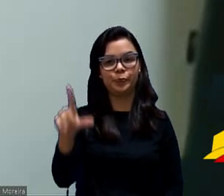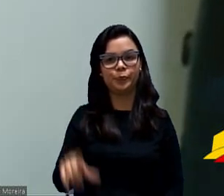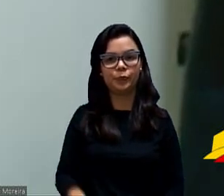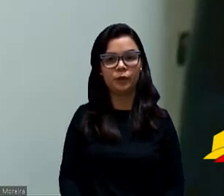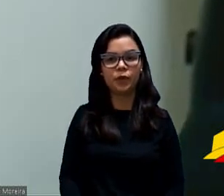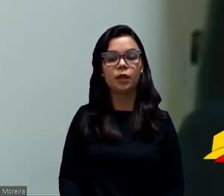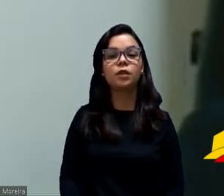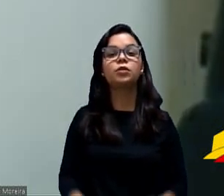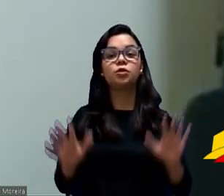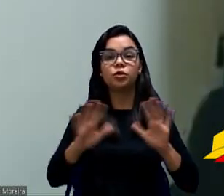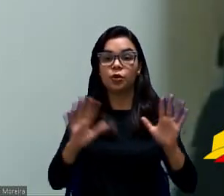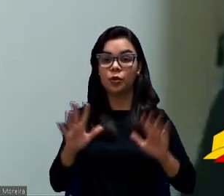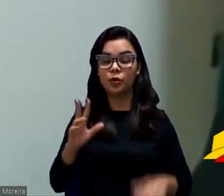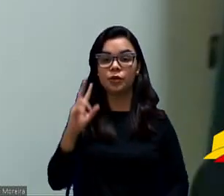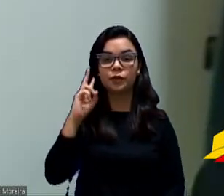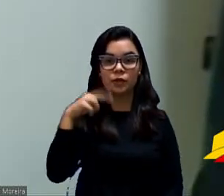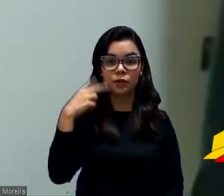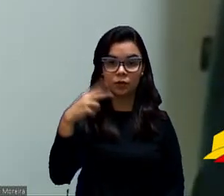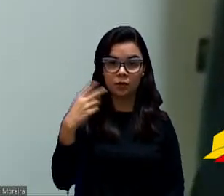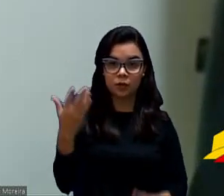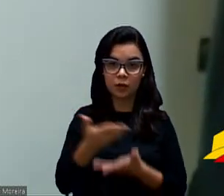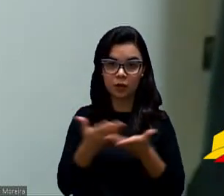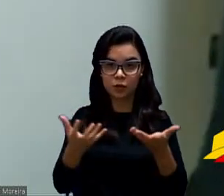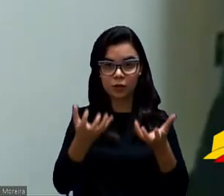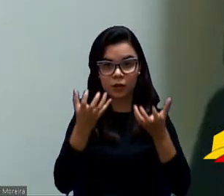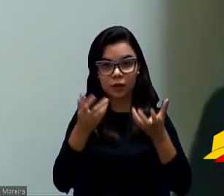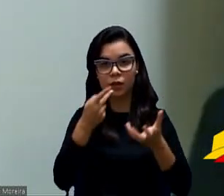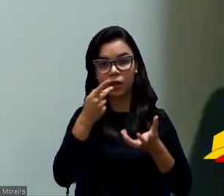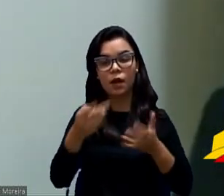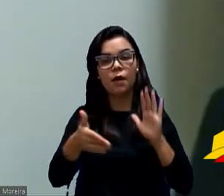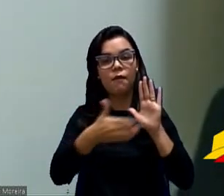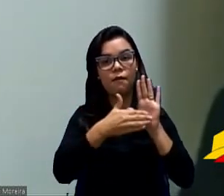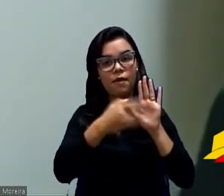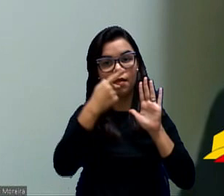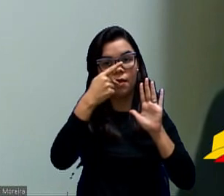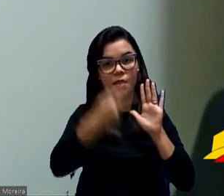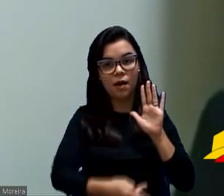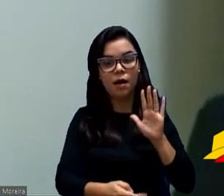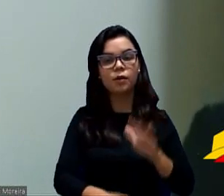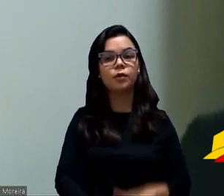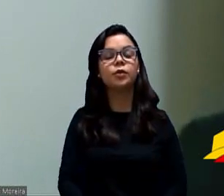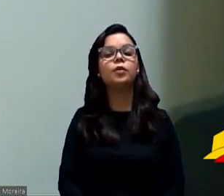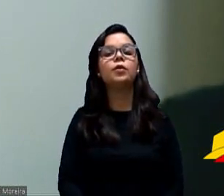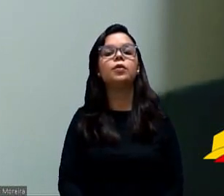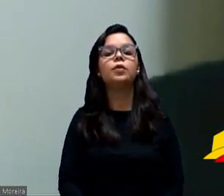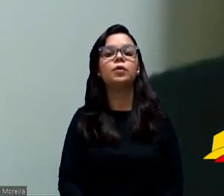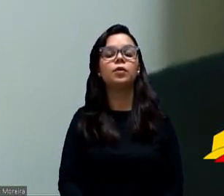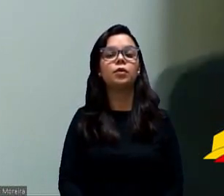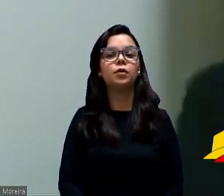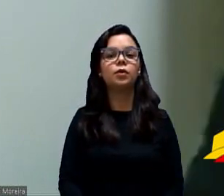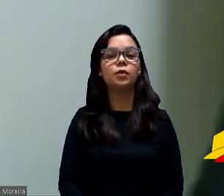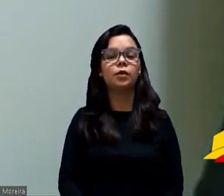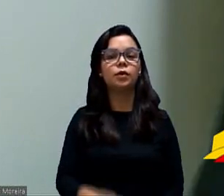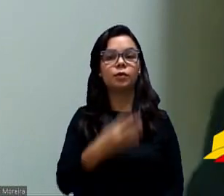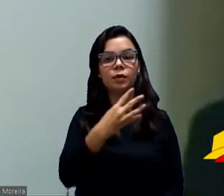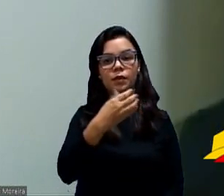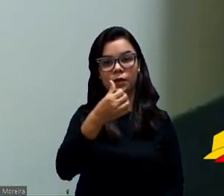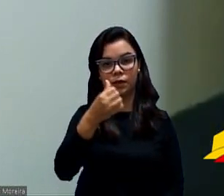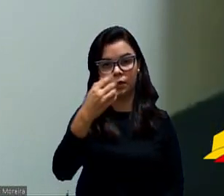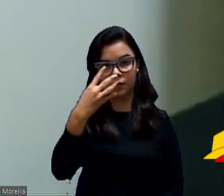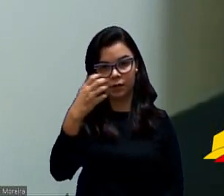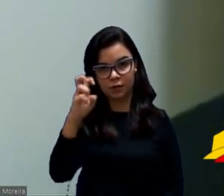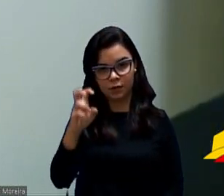Senhores vereadores e vereadoras, eu só queria deixar eu estar aqui, meu voto não pela PNC 46, 45, né? Eu não tinha